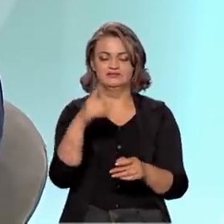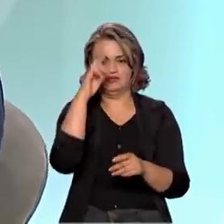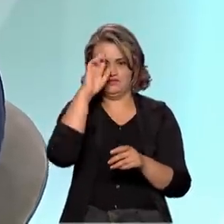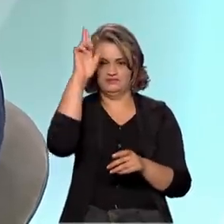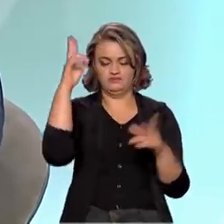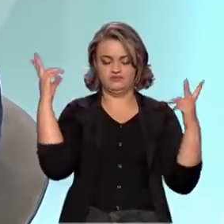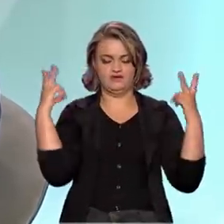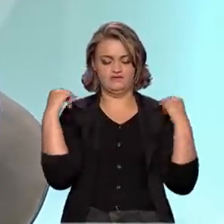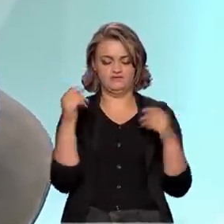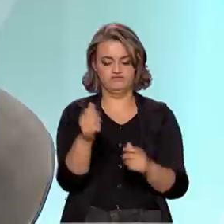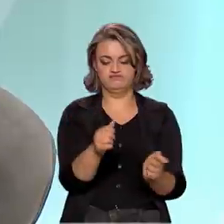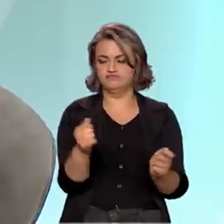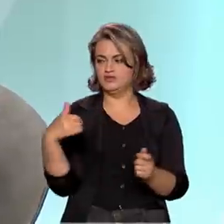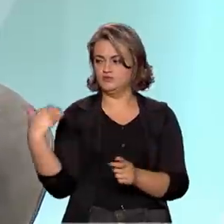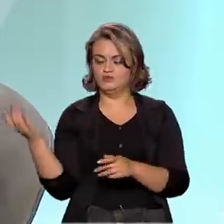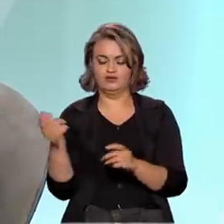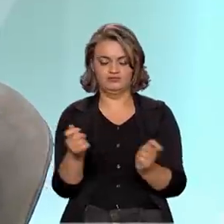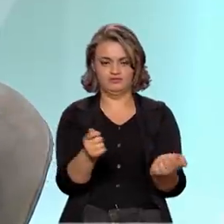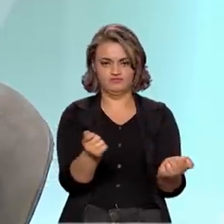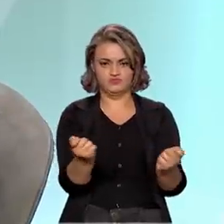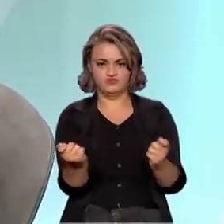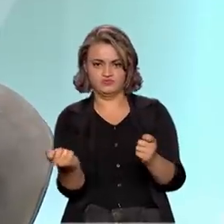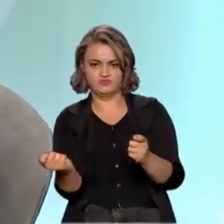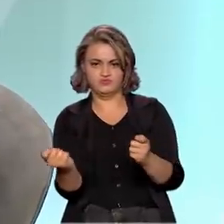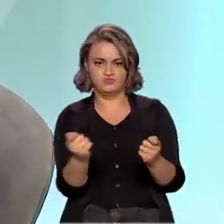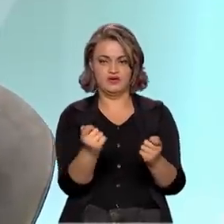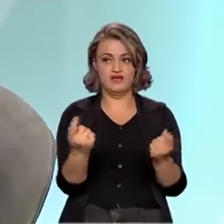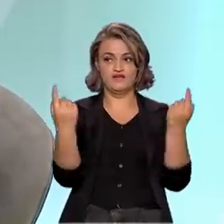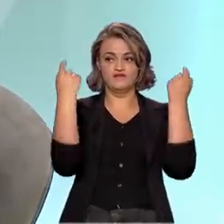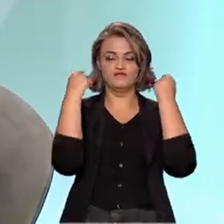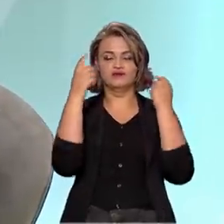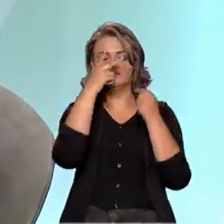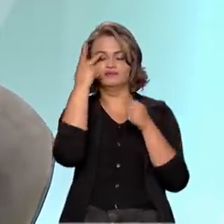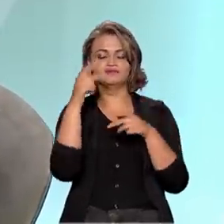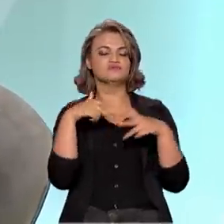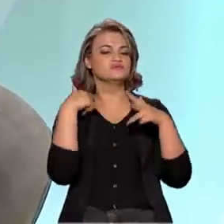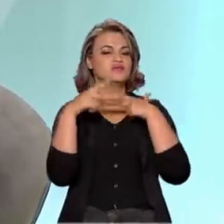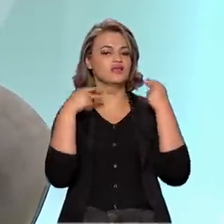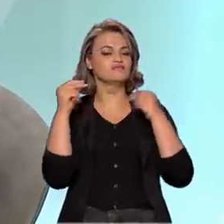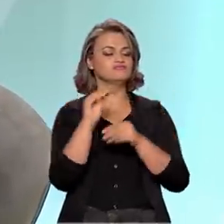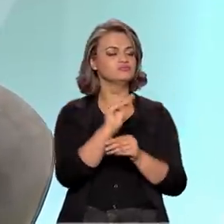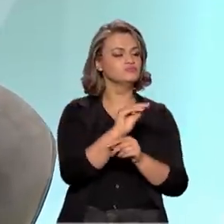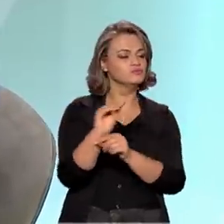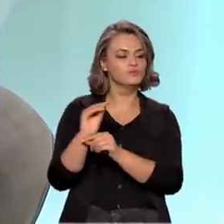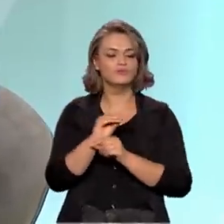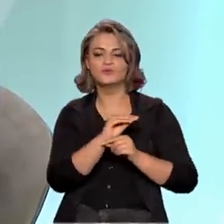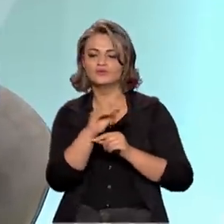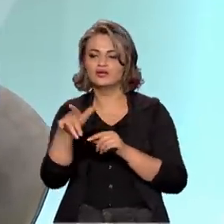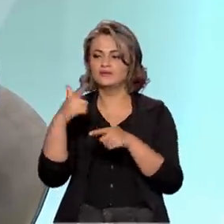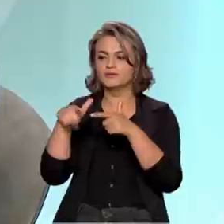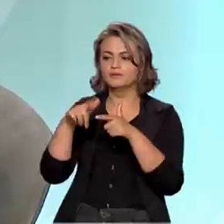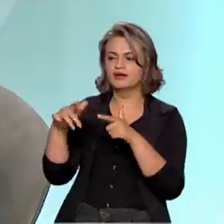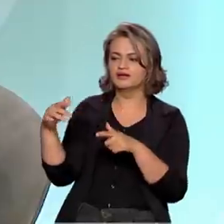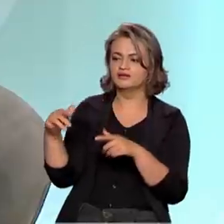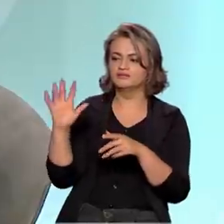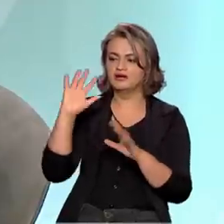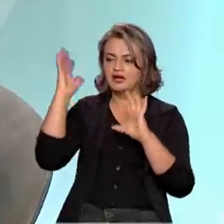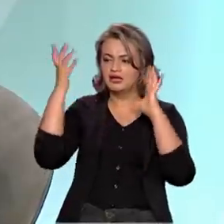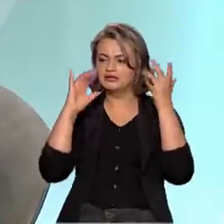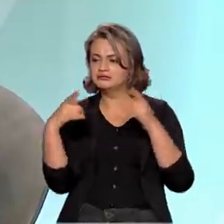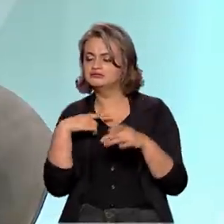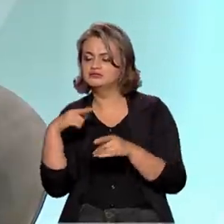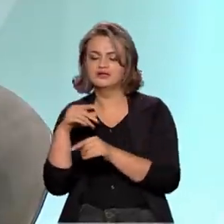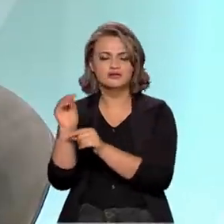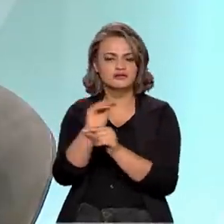comandante do avião e o copiloto, e os atendentes, os comissários, esses são aeronautos profissionais, que resolvem os problemas do avião e